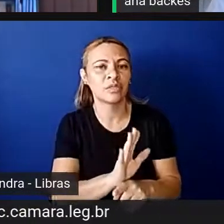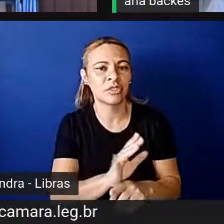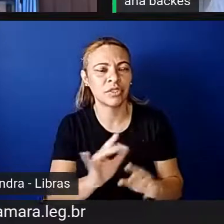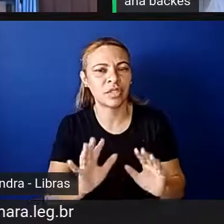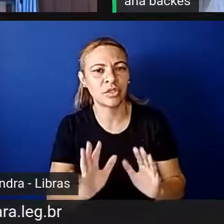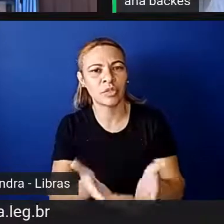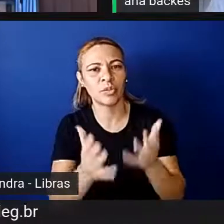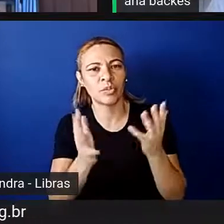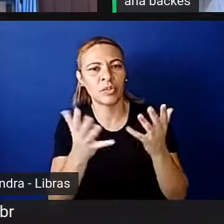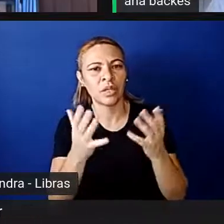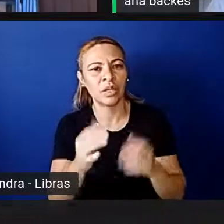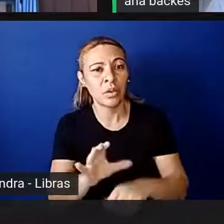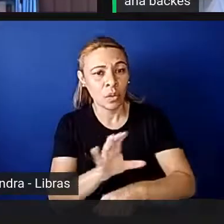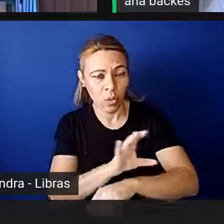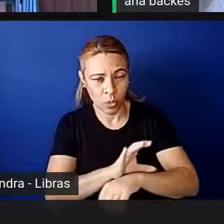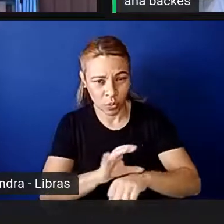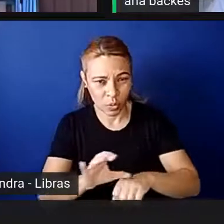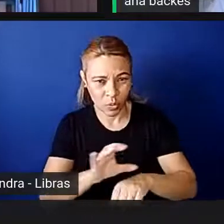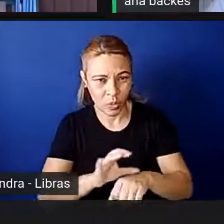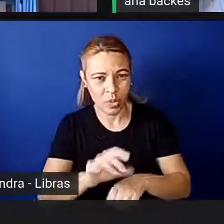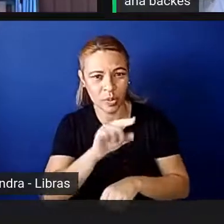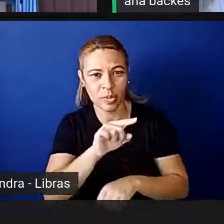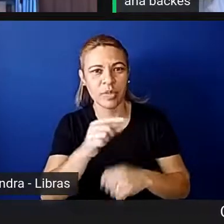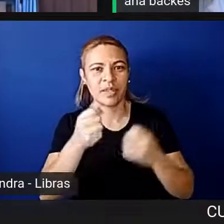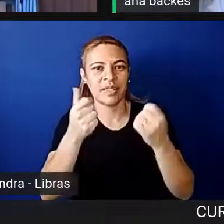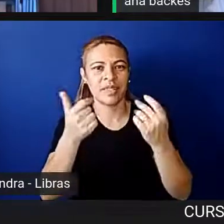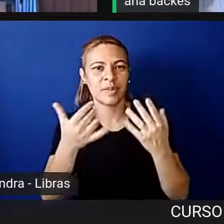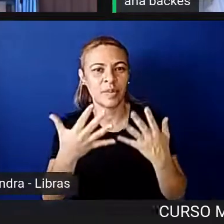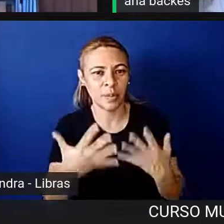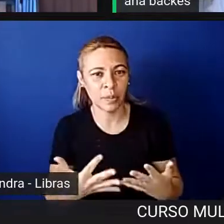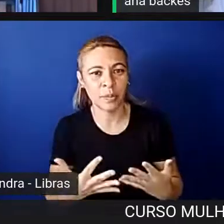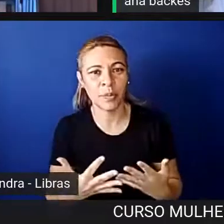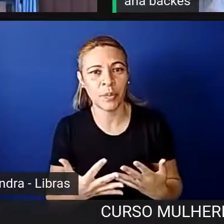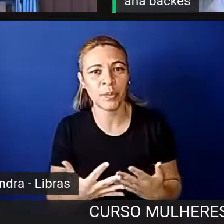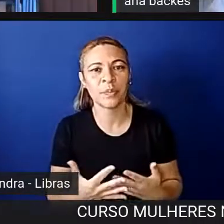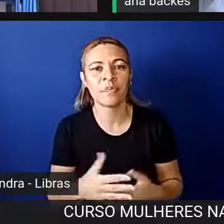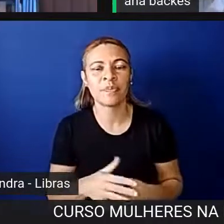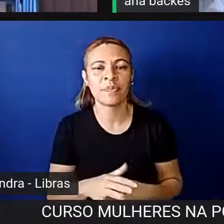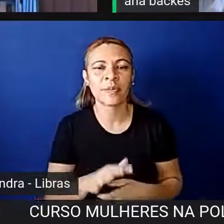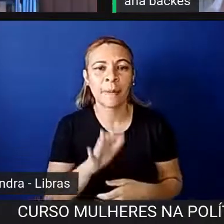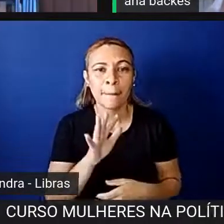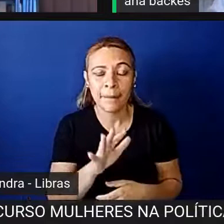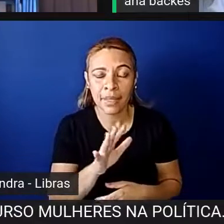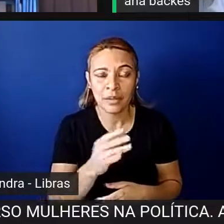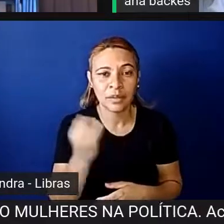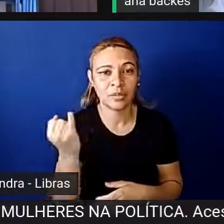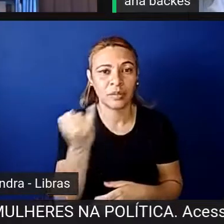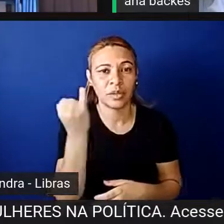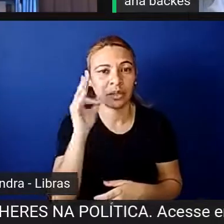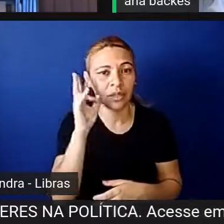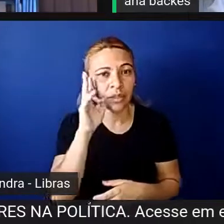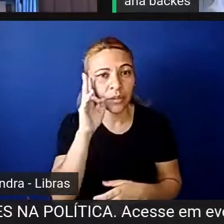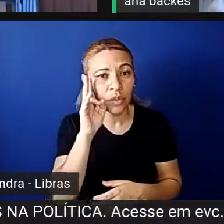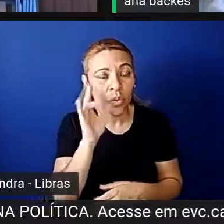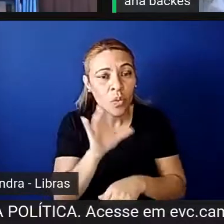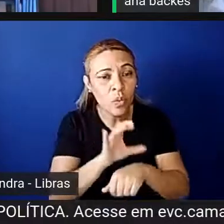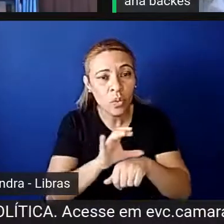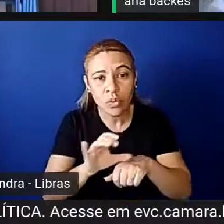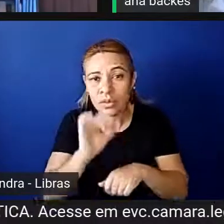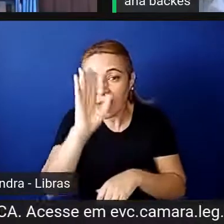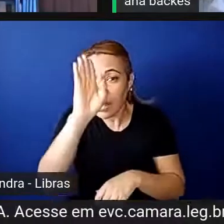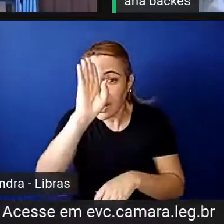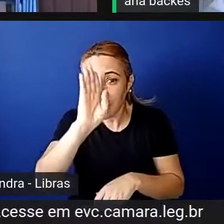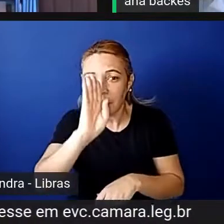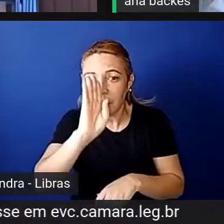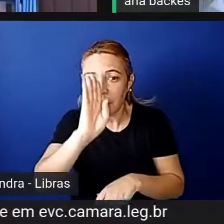né, esse curso que o Geraldo mencionou no início, eu só queria frisar que ele é um curso gratuito, né,